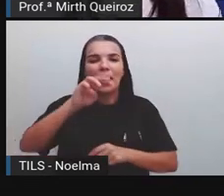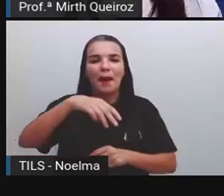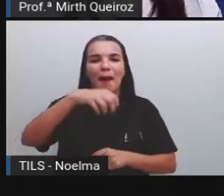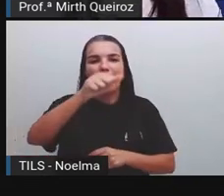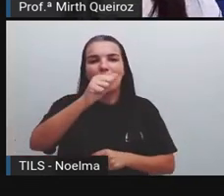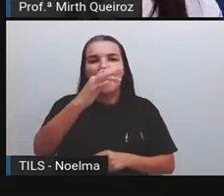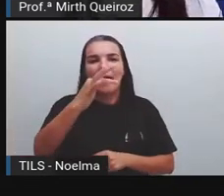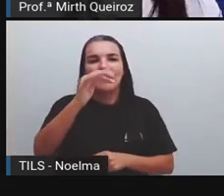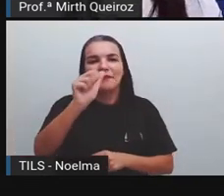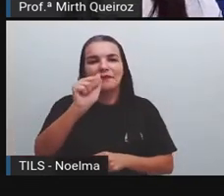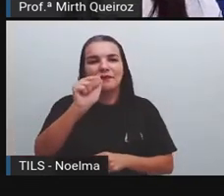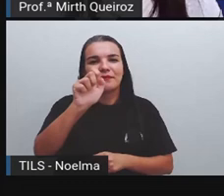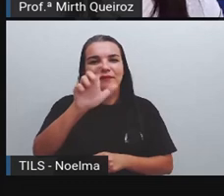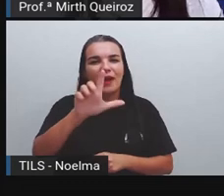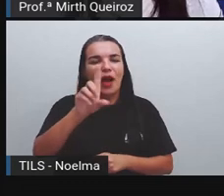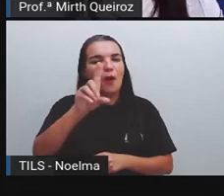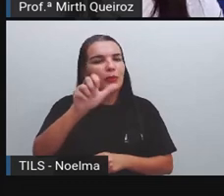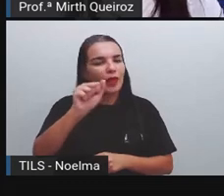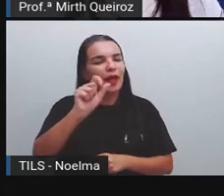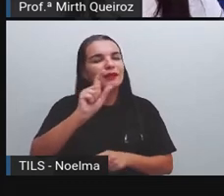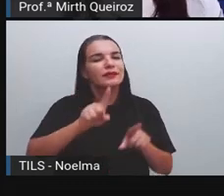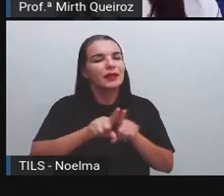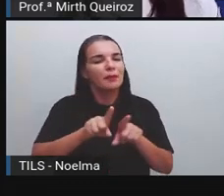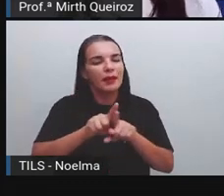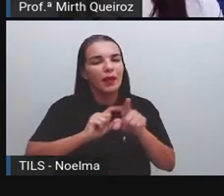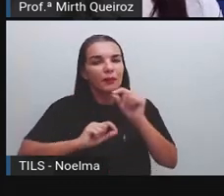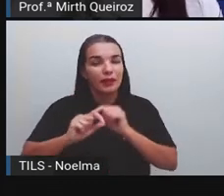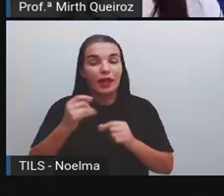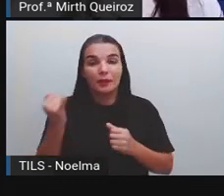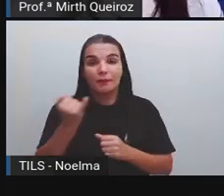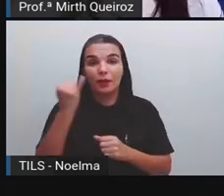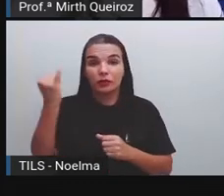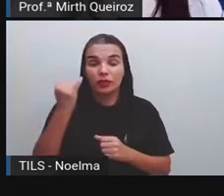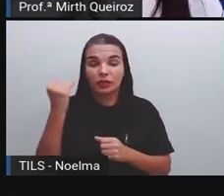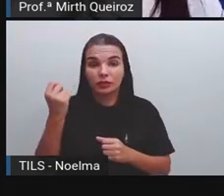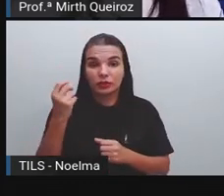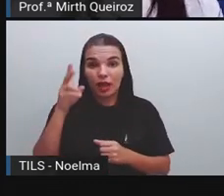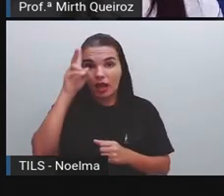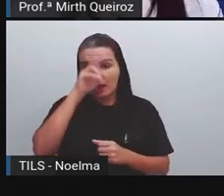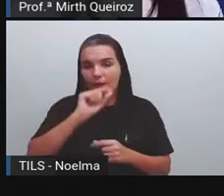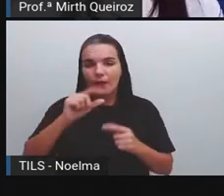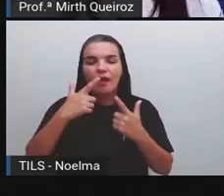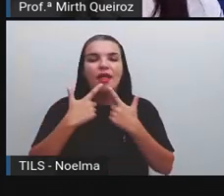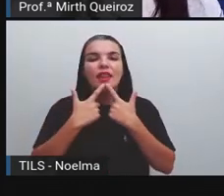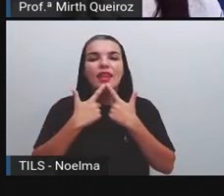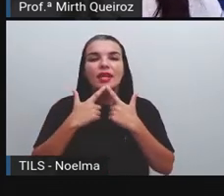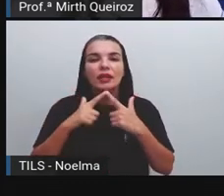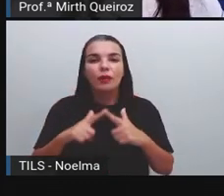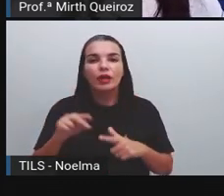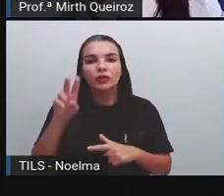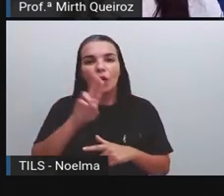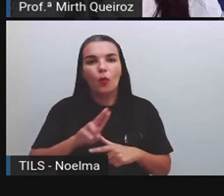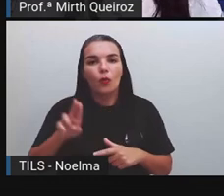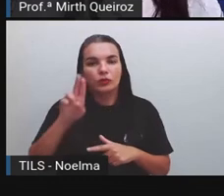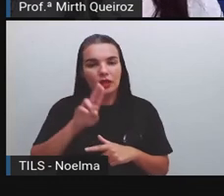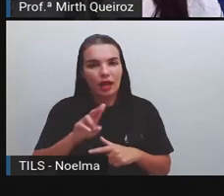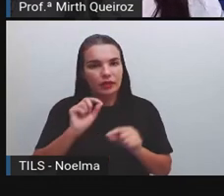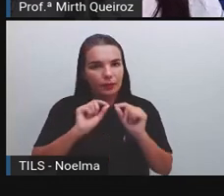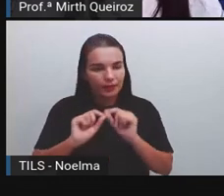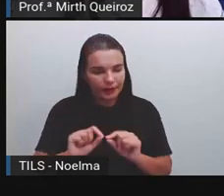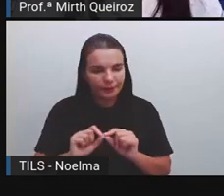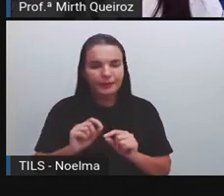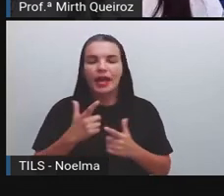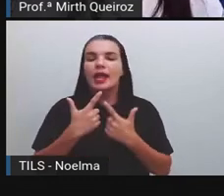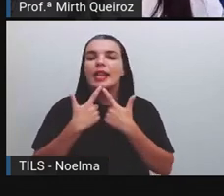É importante a gente lembrar que a linguagem que é utilizada na história em quadrinhos é uma linguagem mais simples,